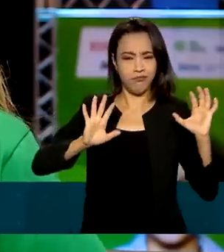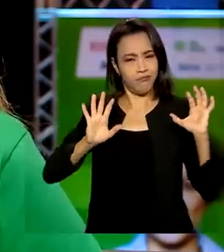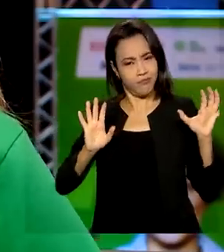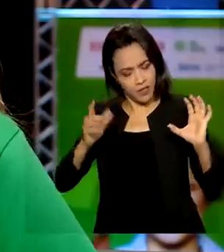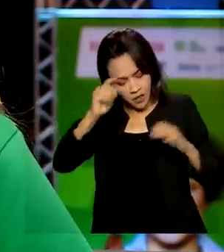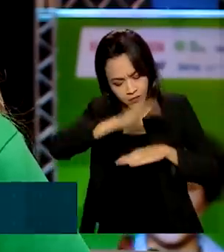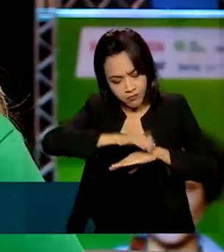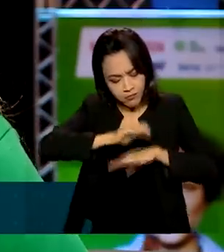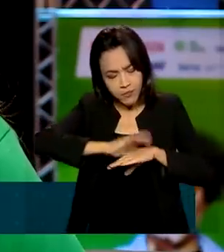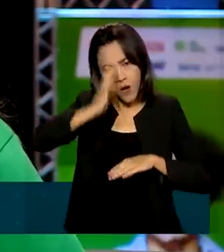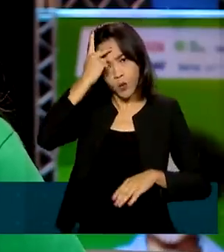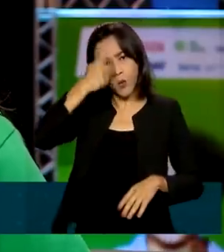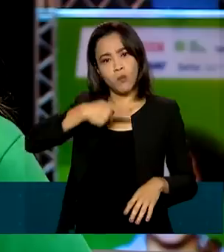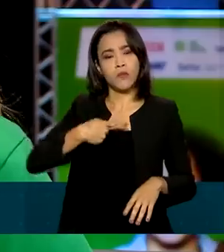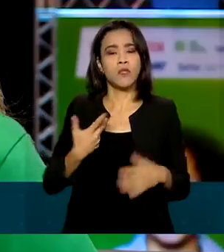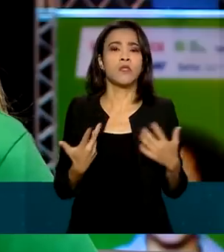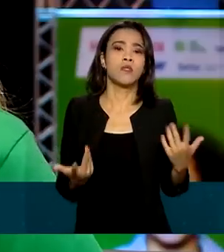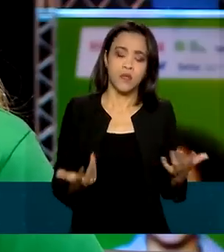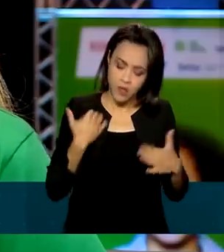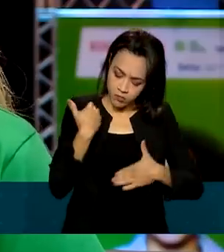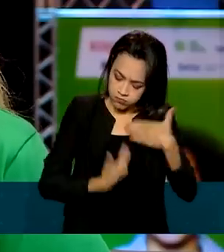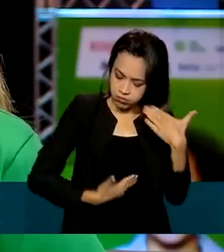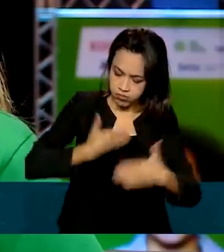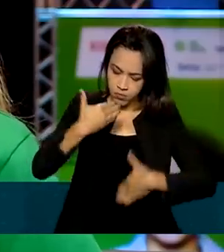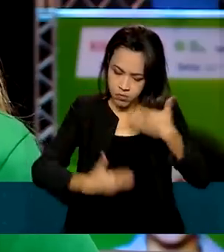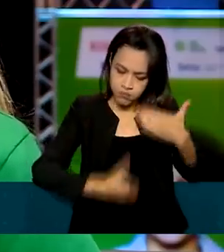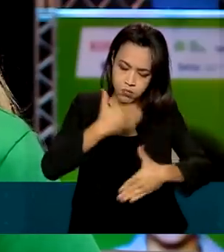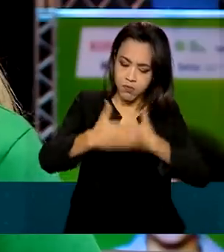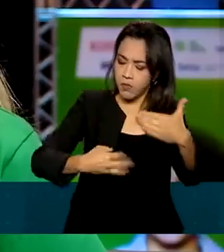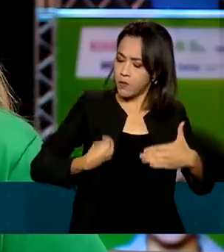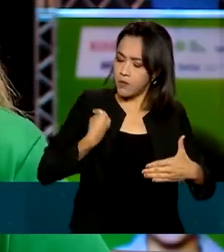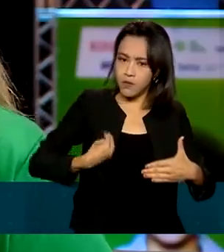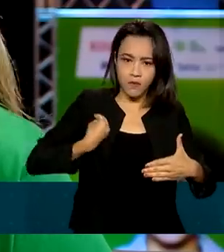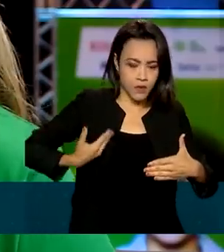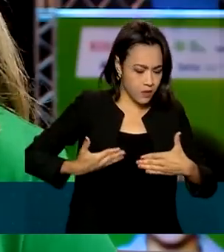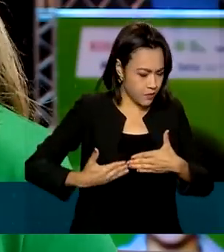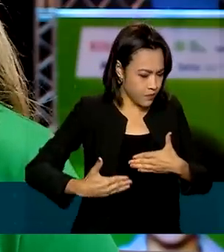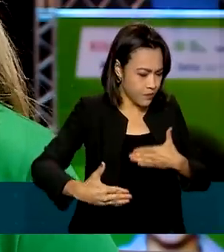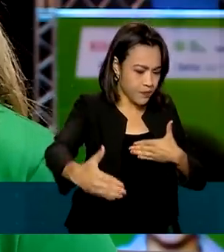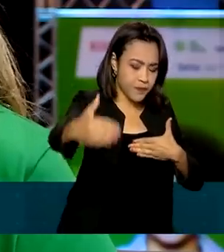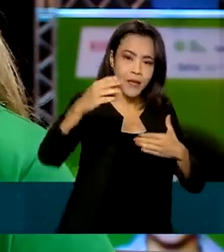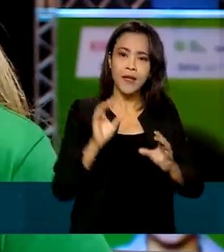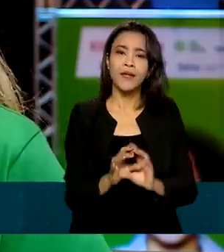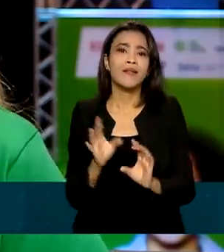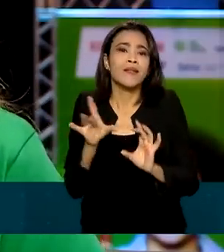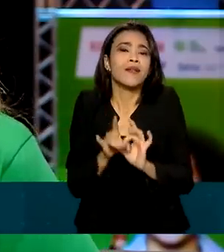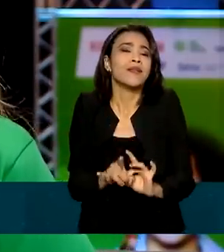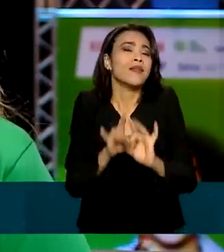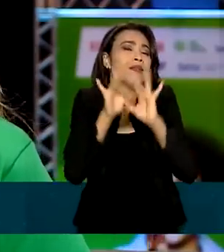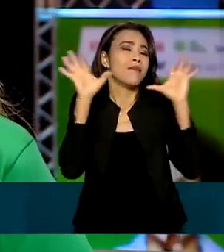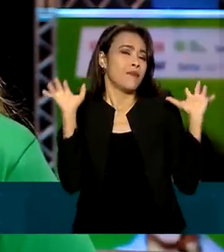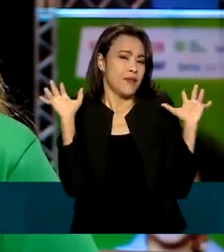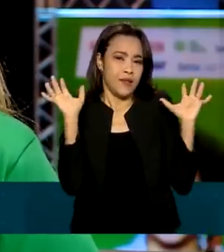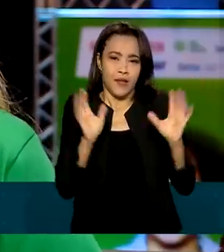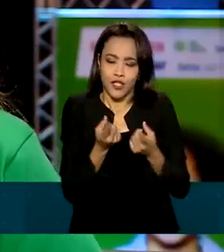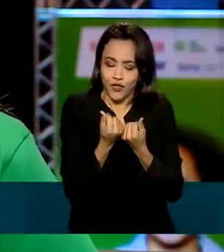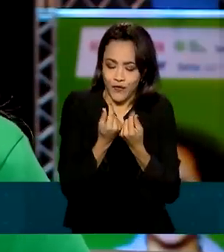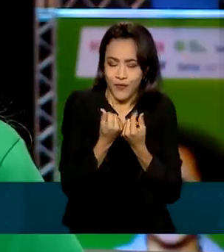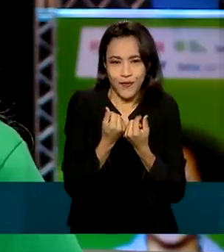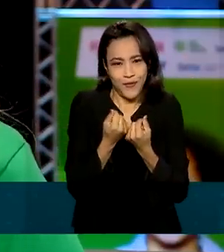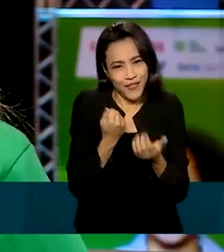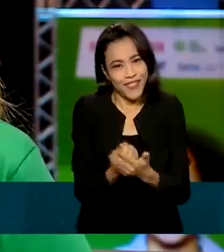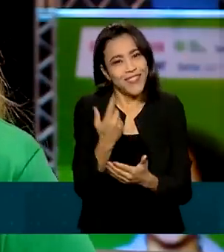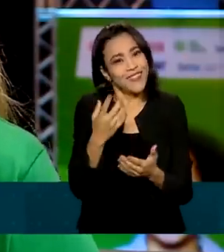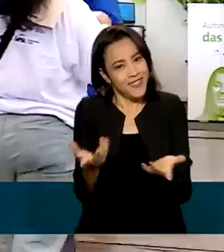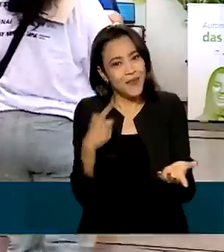autonomia, né, e esse desenvolvimento para as suas vidas, essa liberdade econômica através da geração de